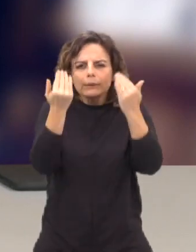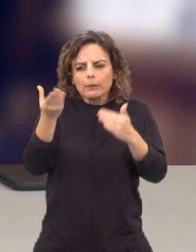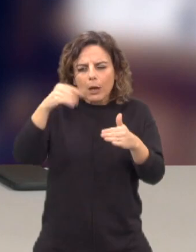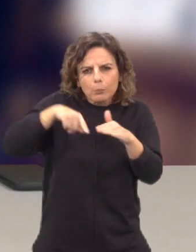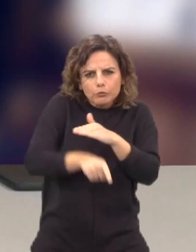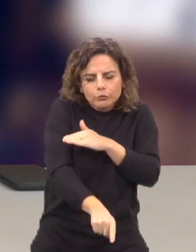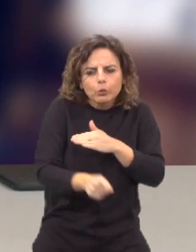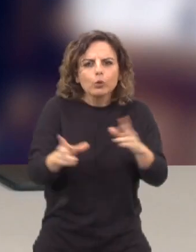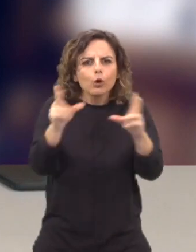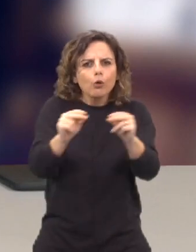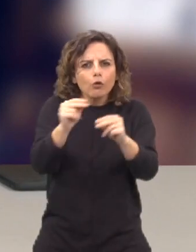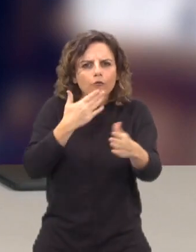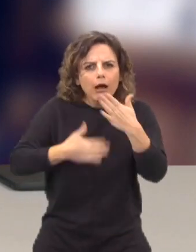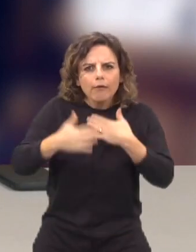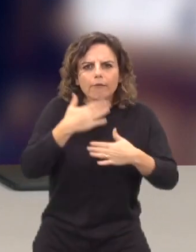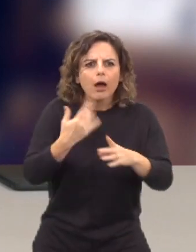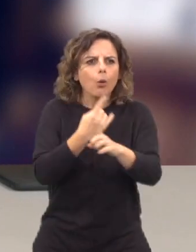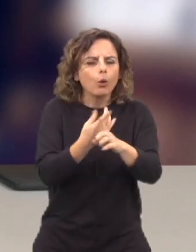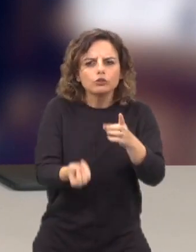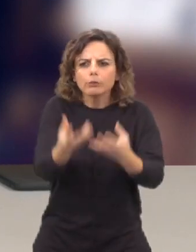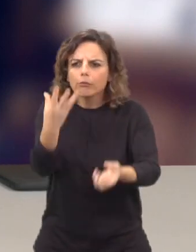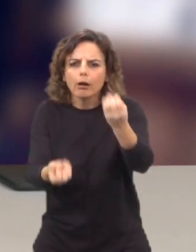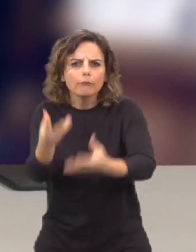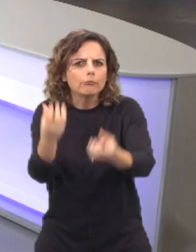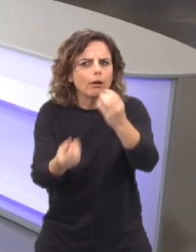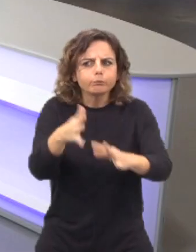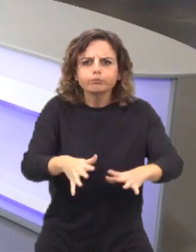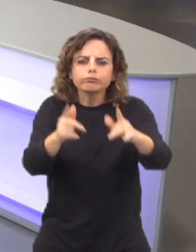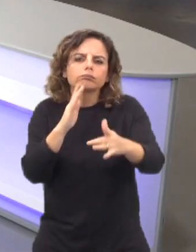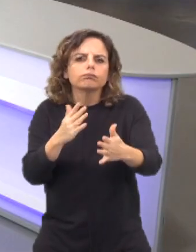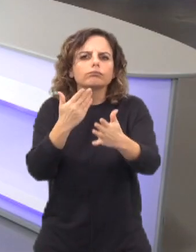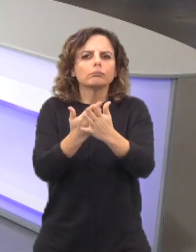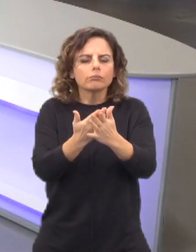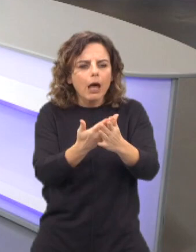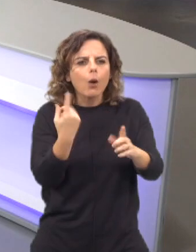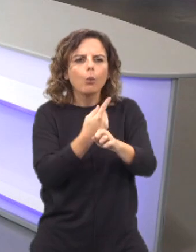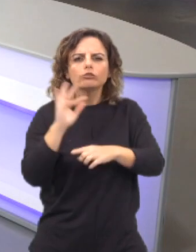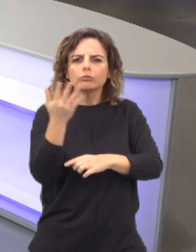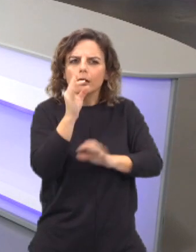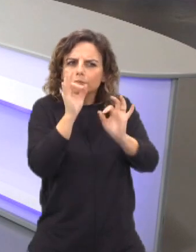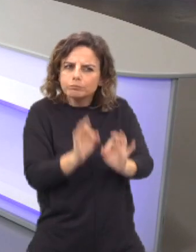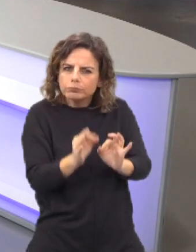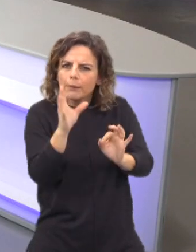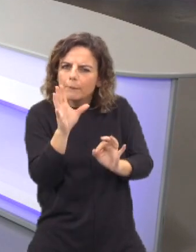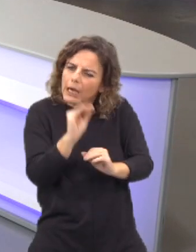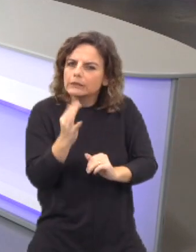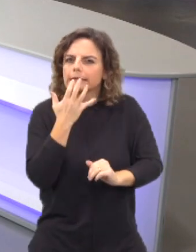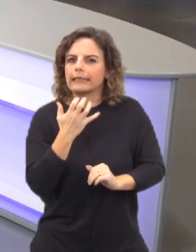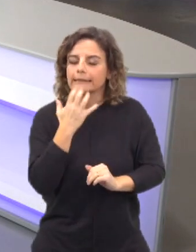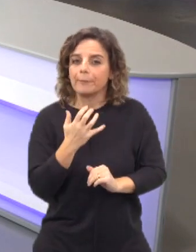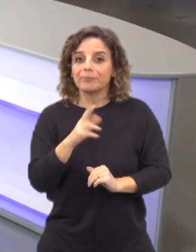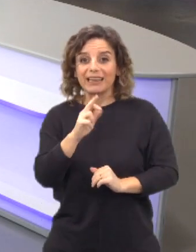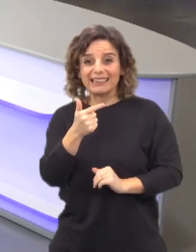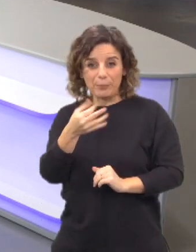e vamos obtendo novos elementos, novos desenvolvimentos que nos vão dando um retrato mais rigoroso do que acontece. Em relação à